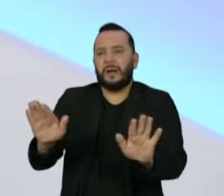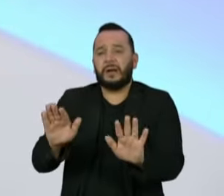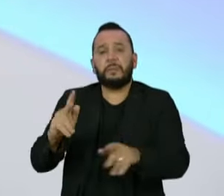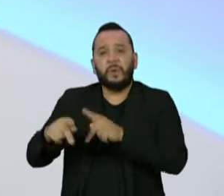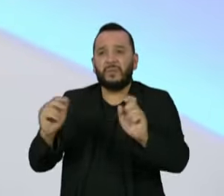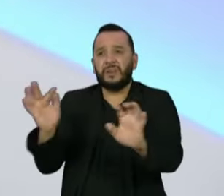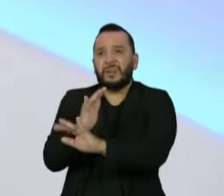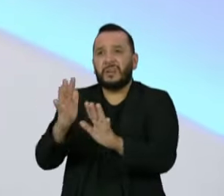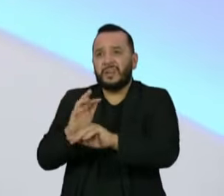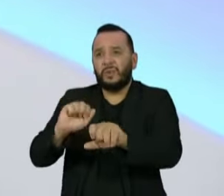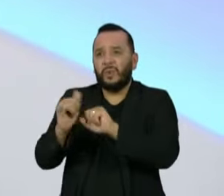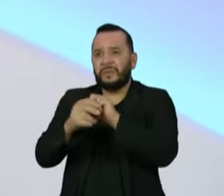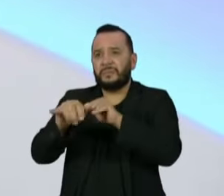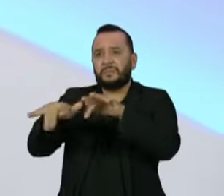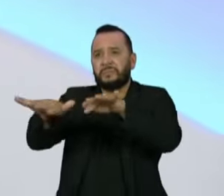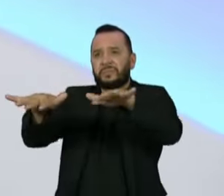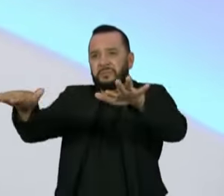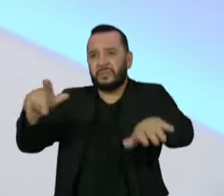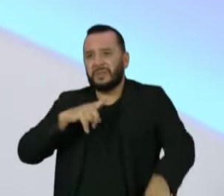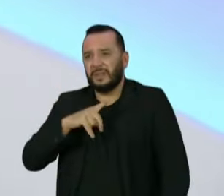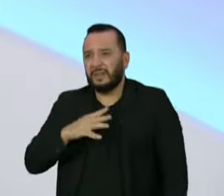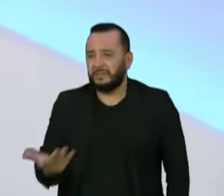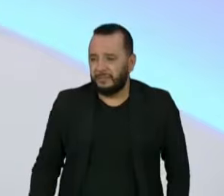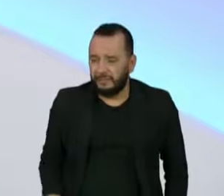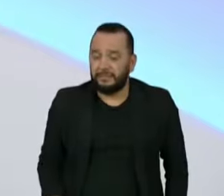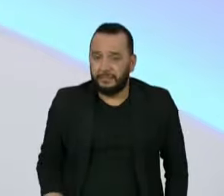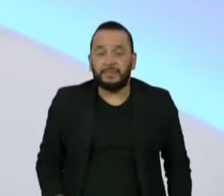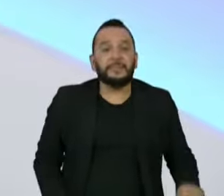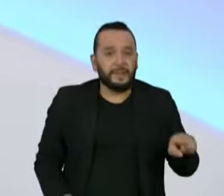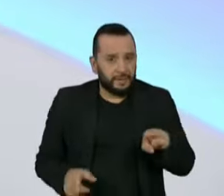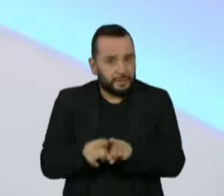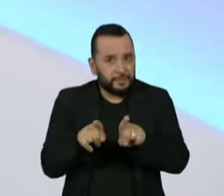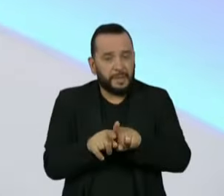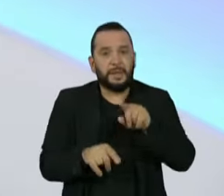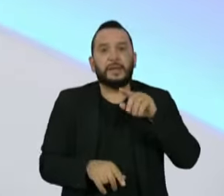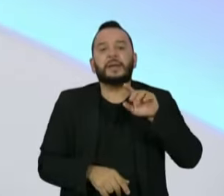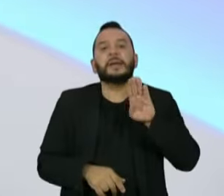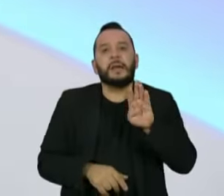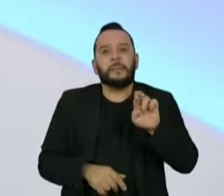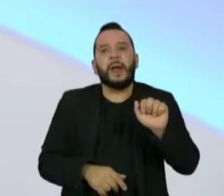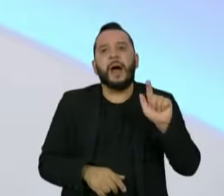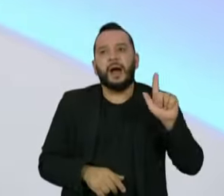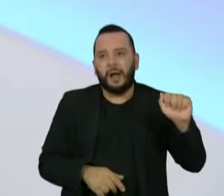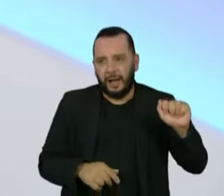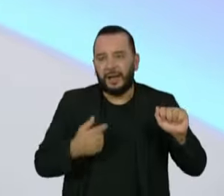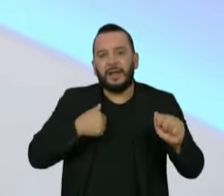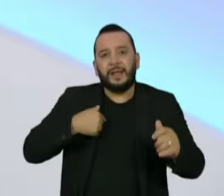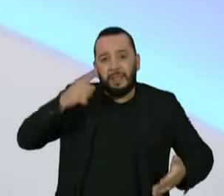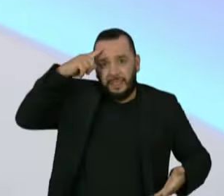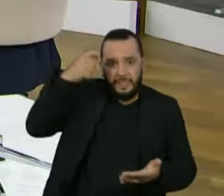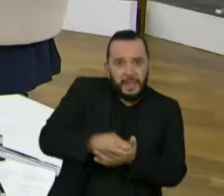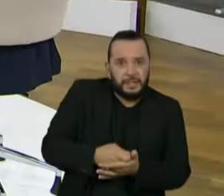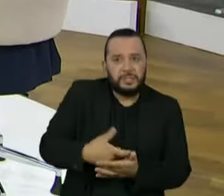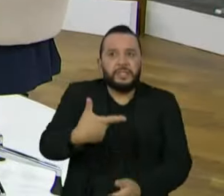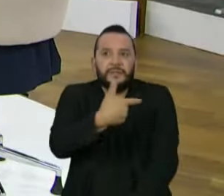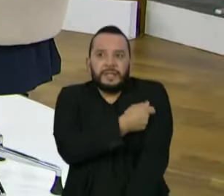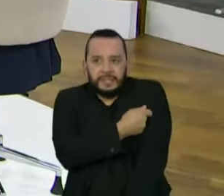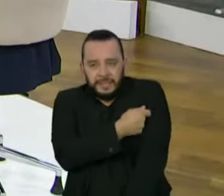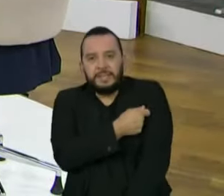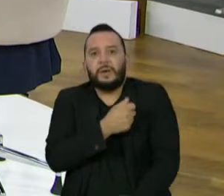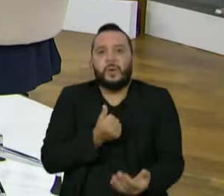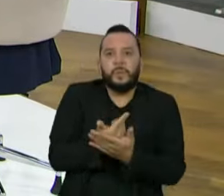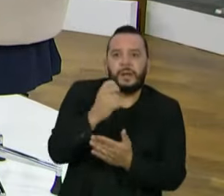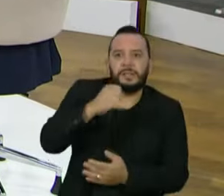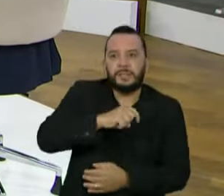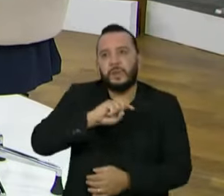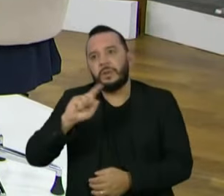o segundo homem na hierarquia. Ele tinha literalmente o controle dos contratos de vacina quem decidia se acelerar ou retardar a contratação como é que os